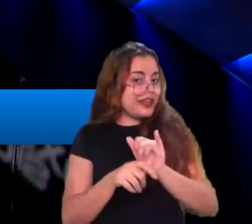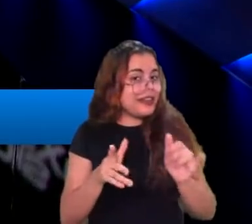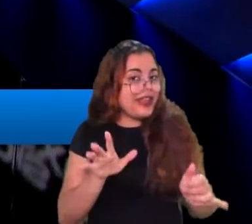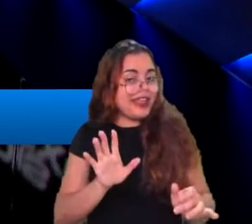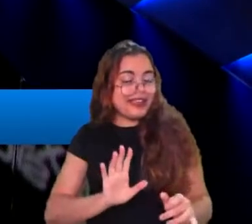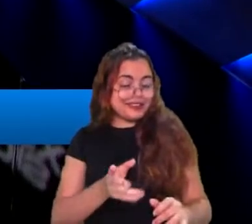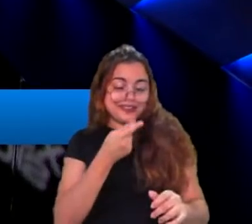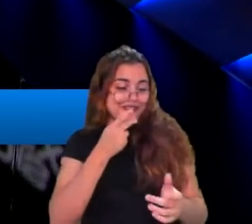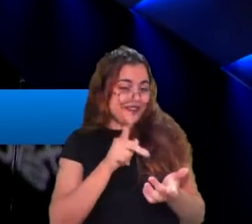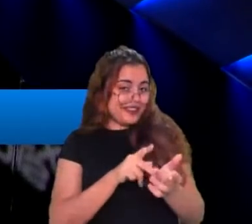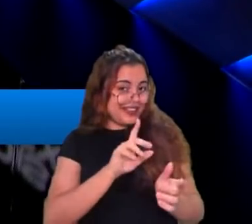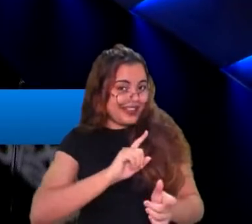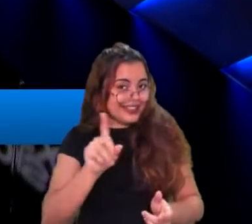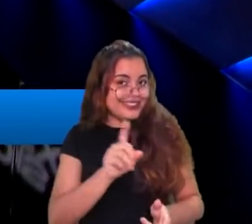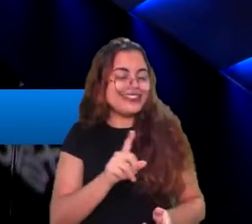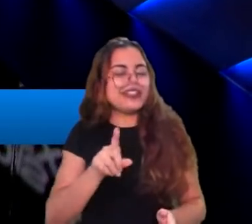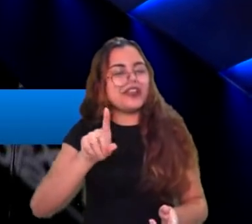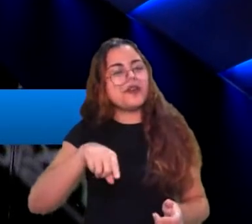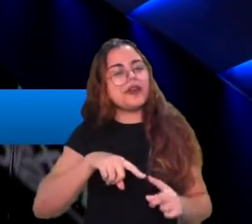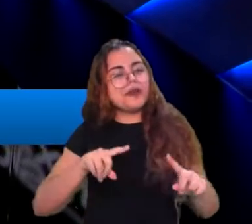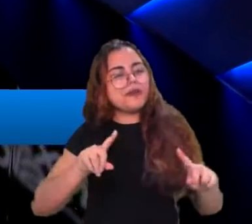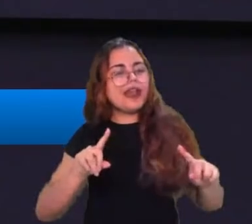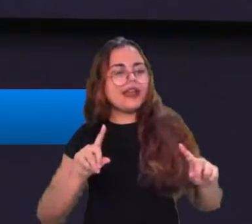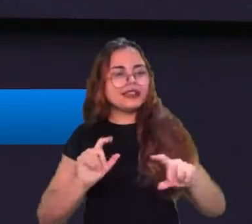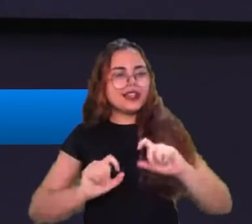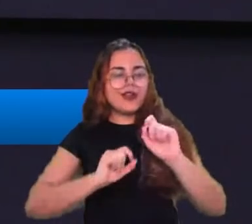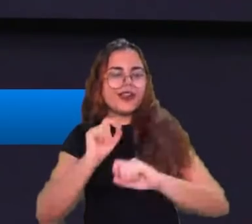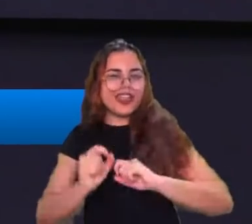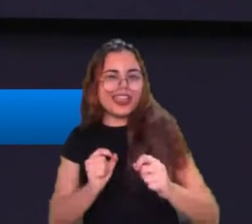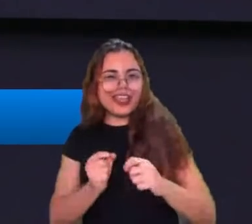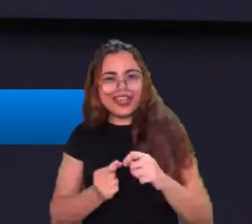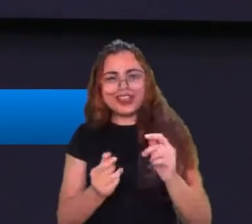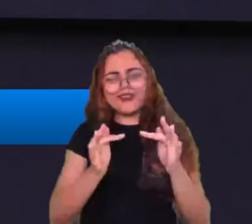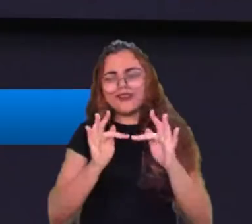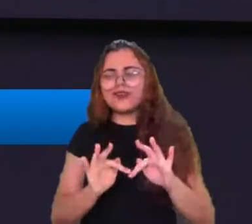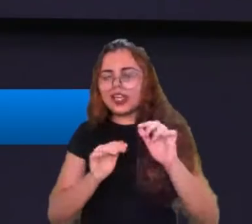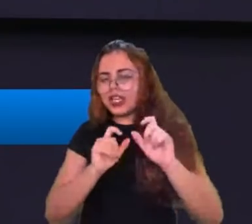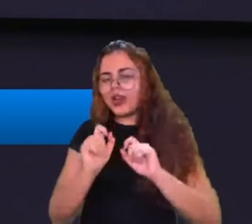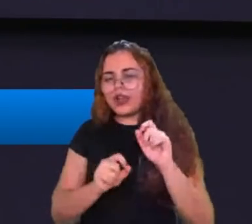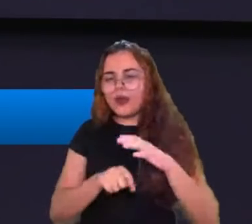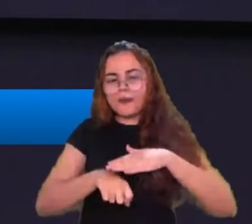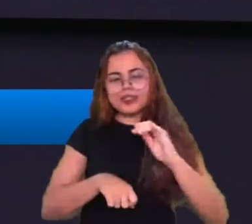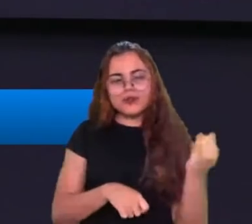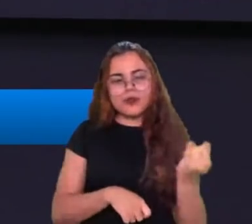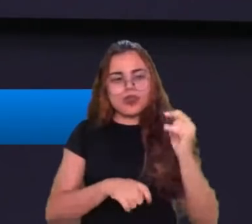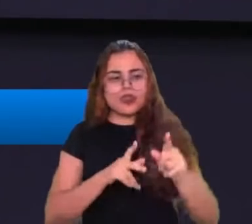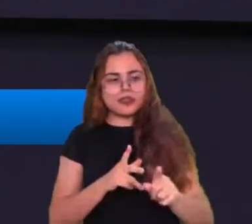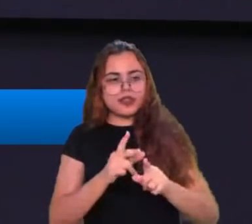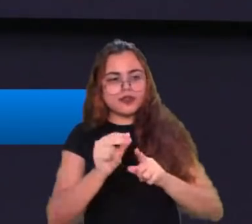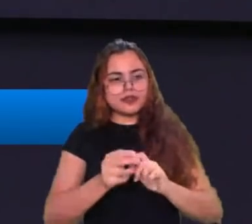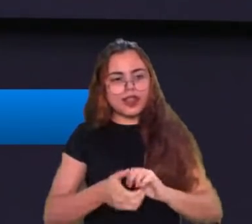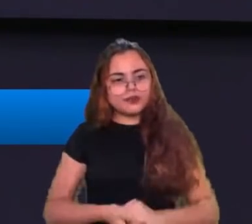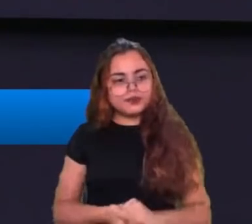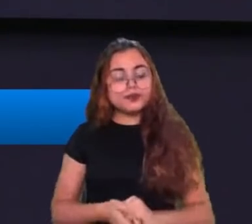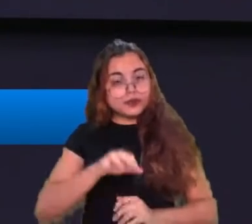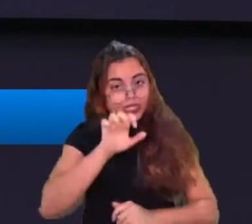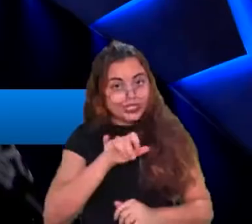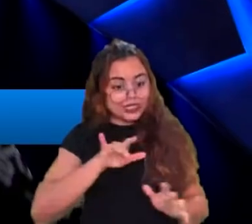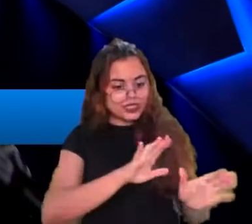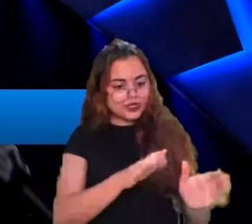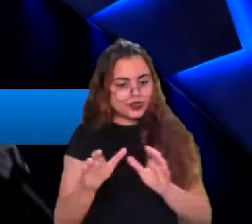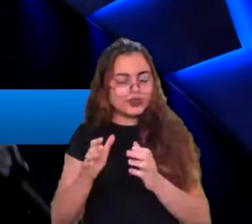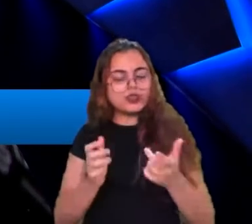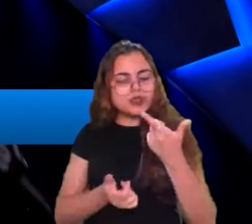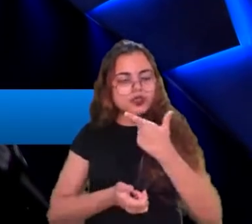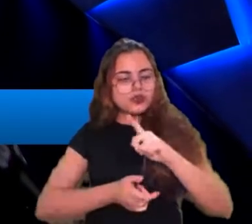tá certo mas, cara eu acho que no fim das contas o importante é ganhar sabe então, se os times conseguirem desenvolver isso pra ganhar